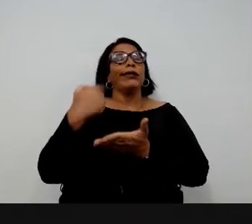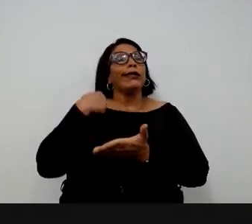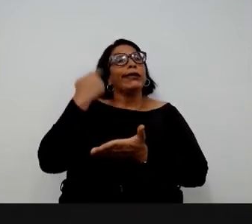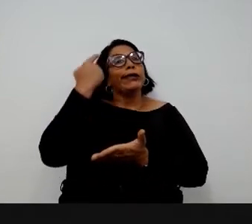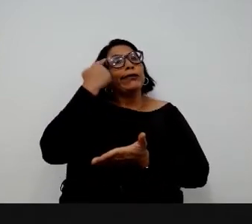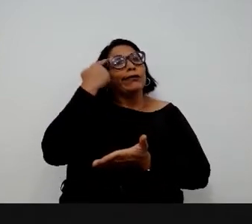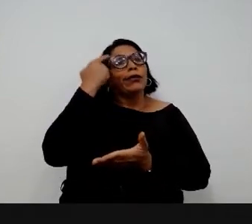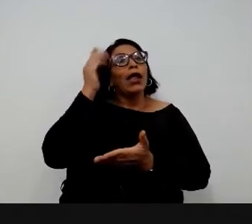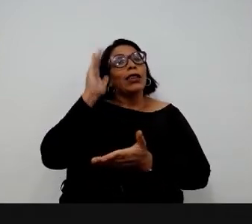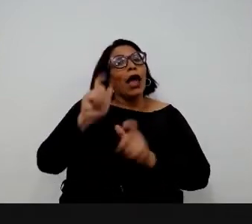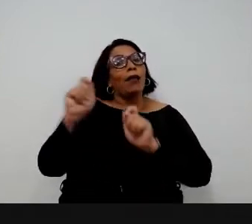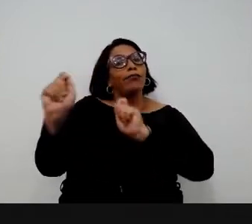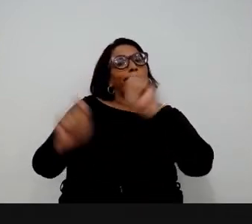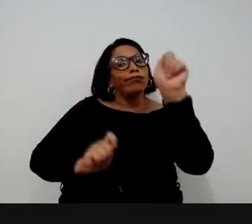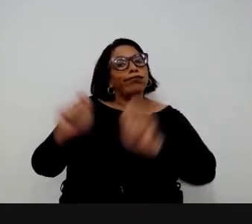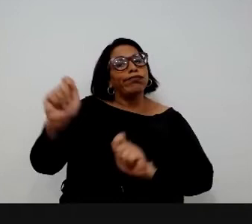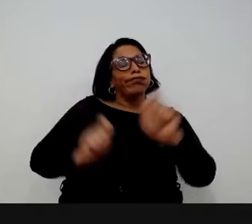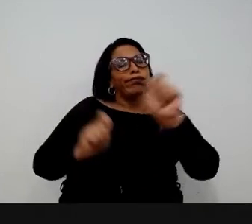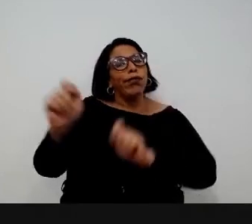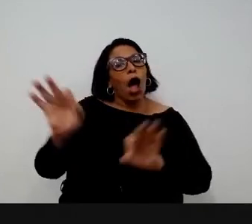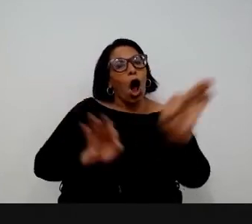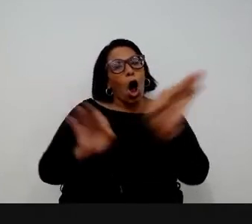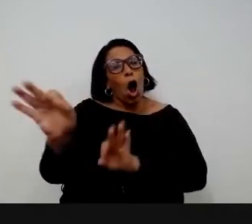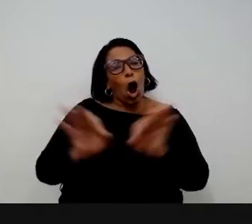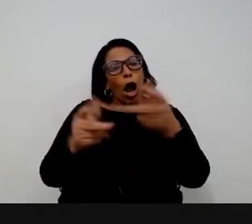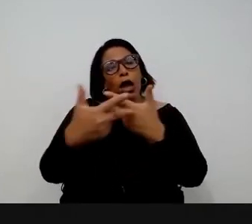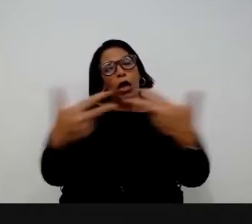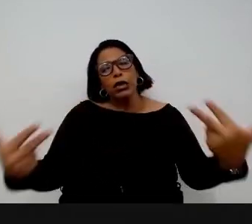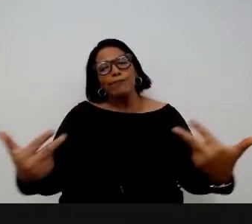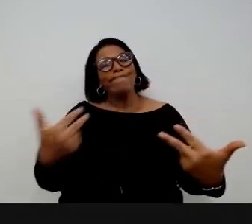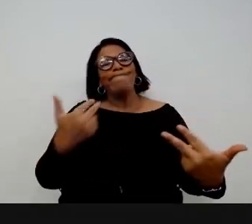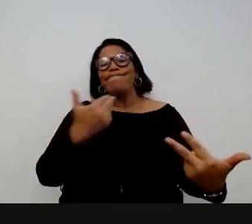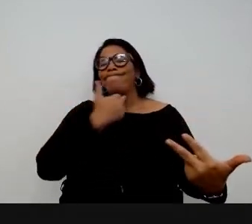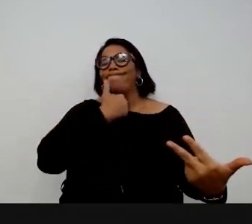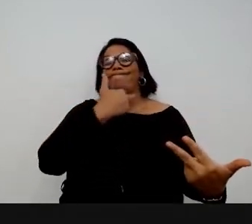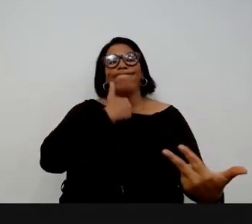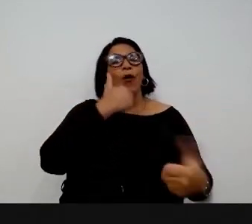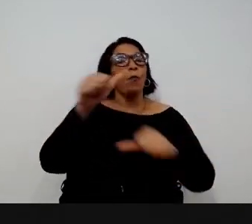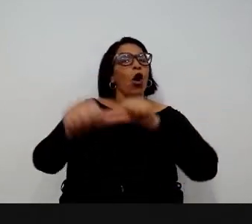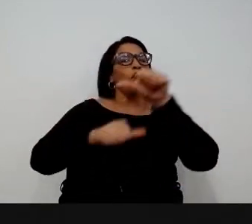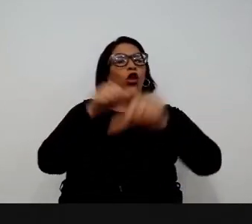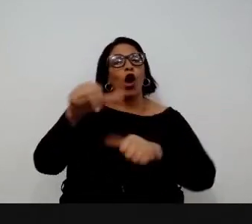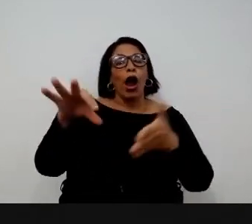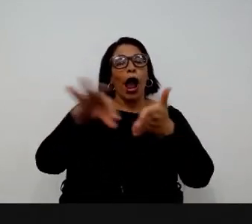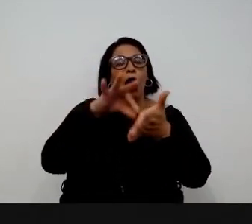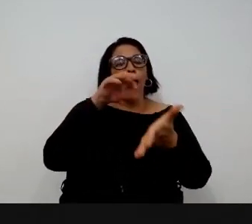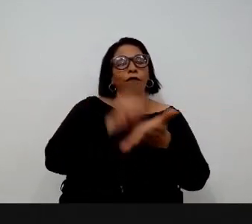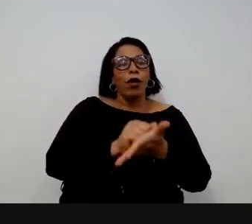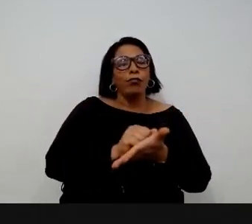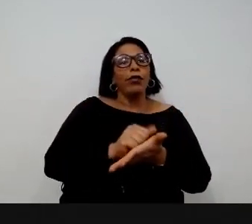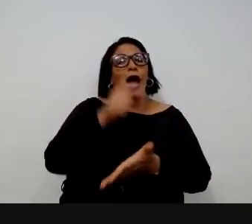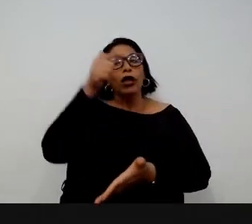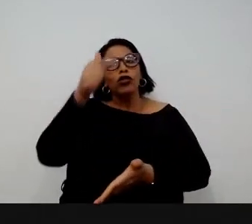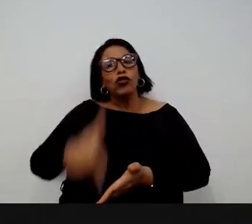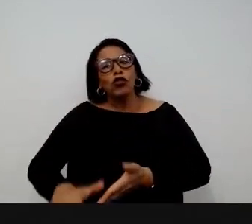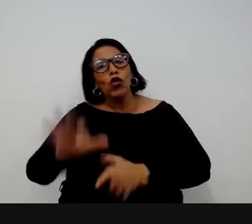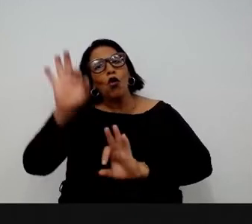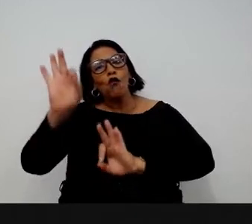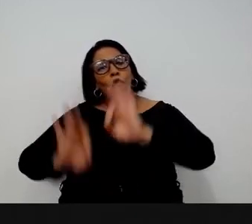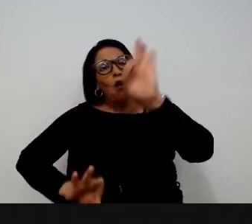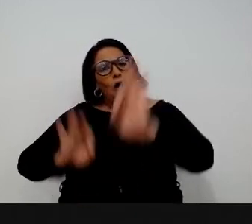olha, a gente pode fazer muita coisa, mas o formulário a gente não consegue mudar. Se imagina, você tem que desenhar a sua política pública